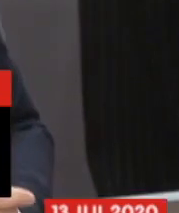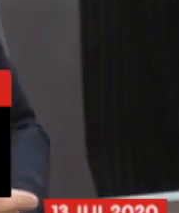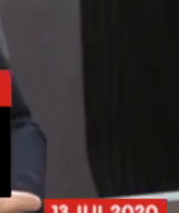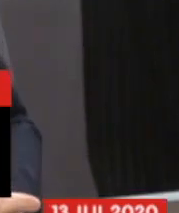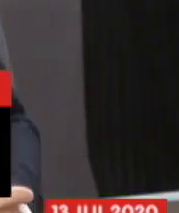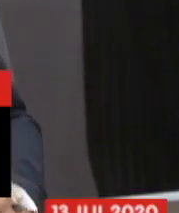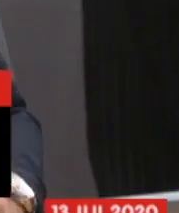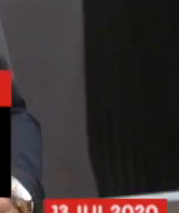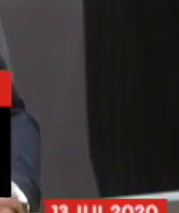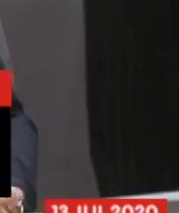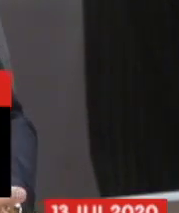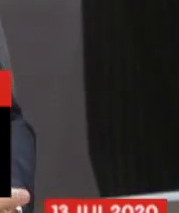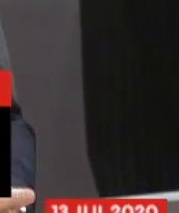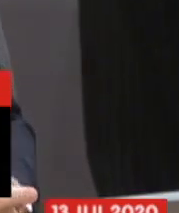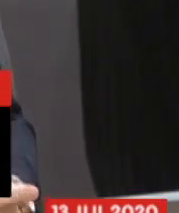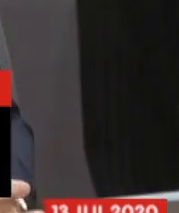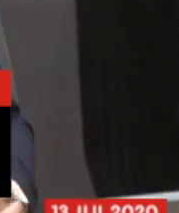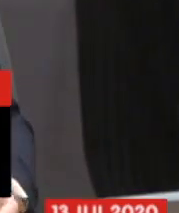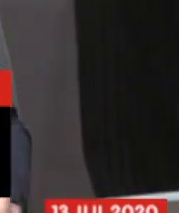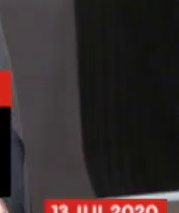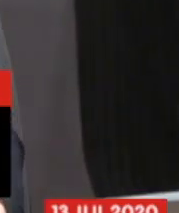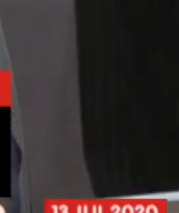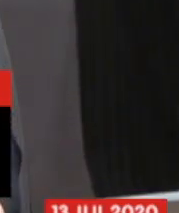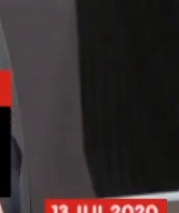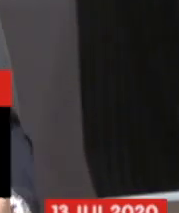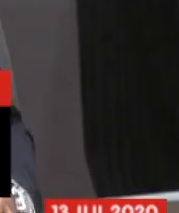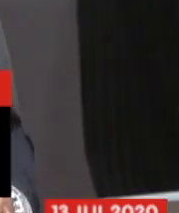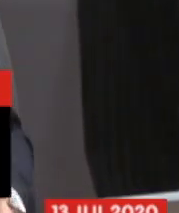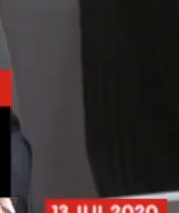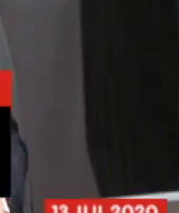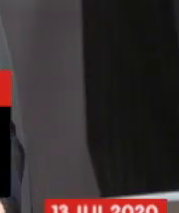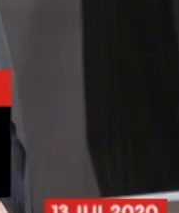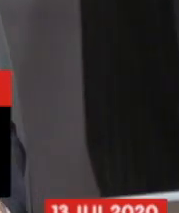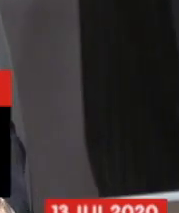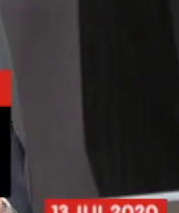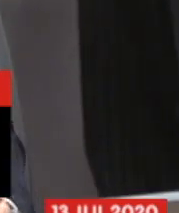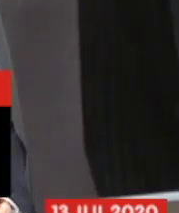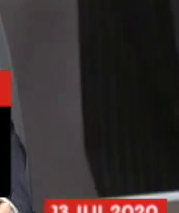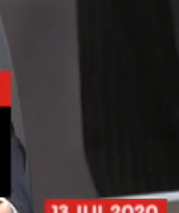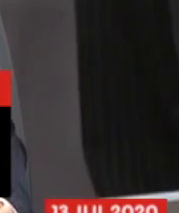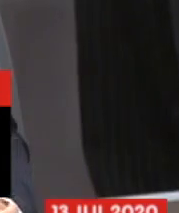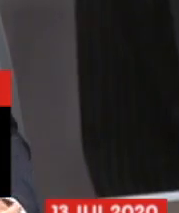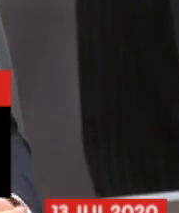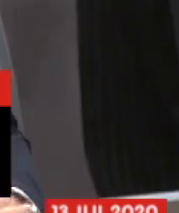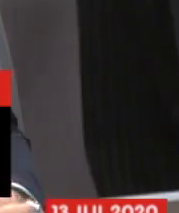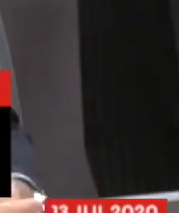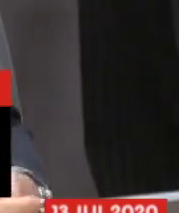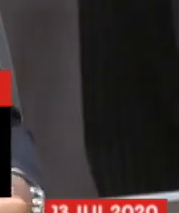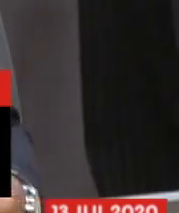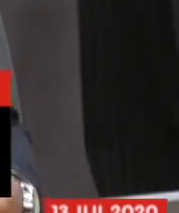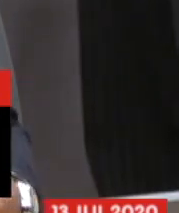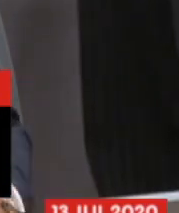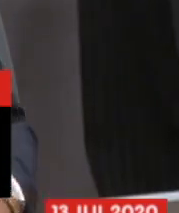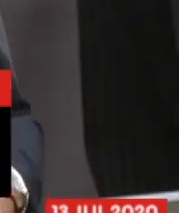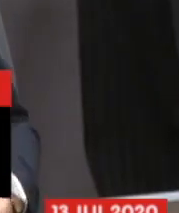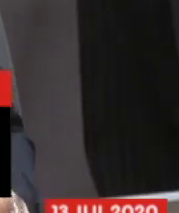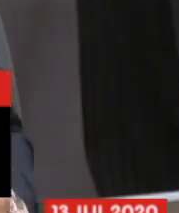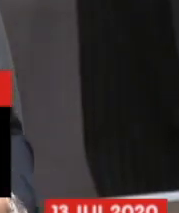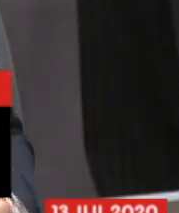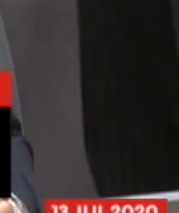Então, o que realmente muda na nova Previdência? Basicamente, a reforma da Previdência refere-se às seguintes mudanças.